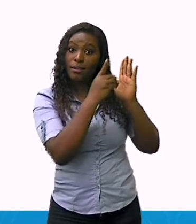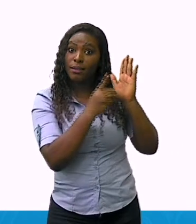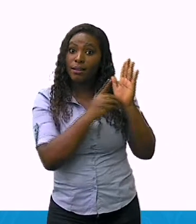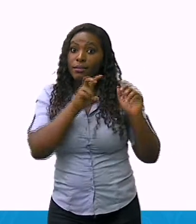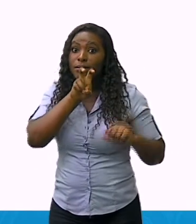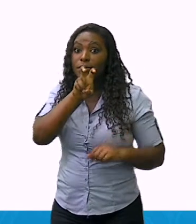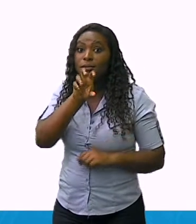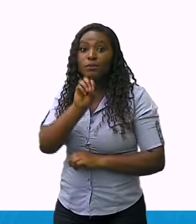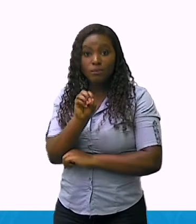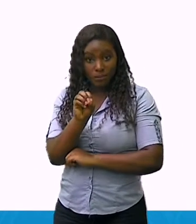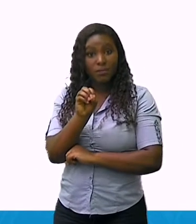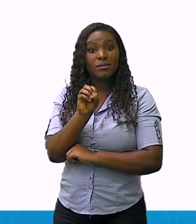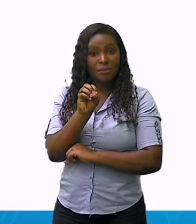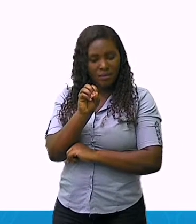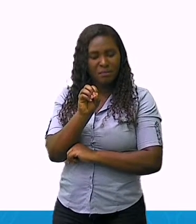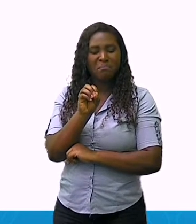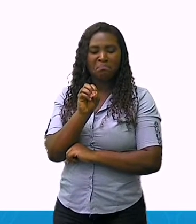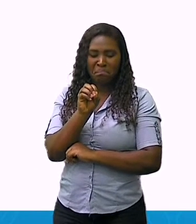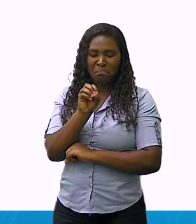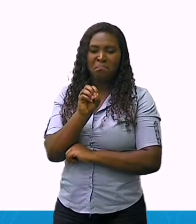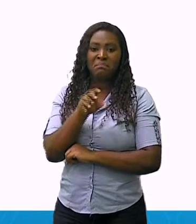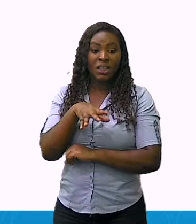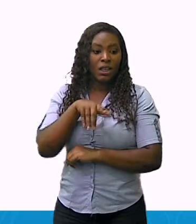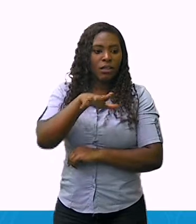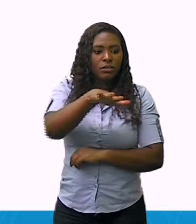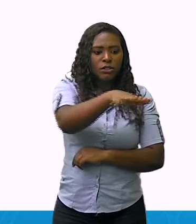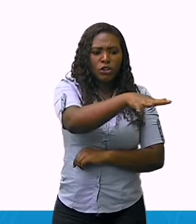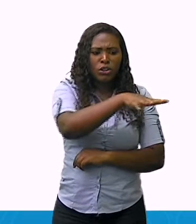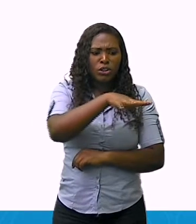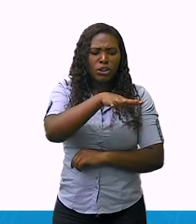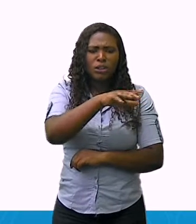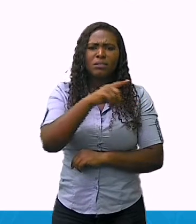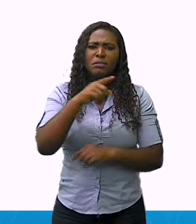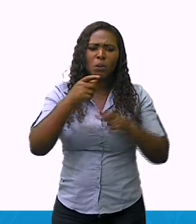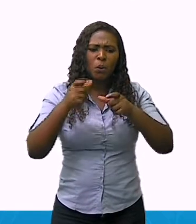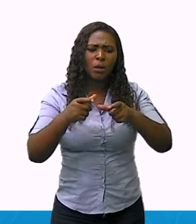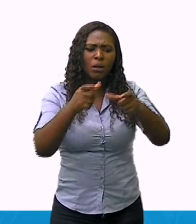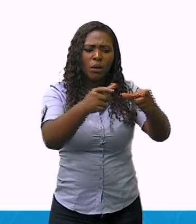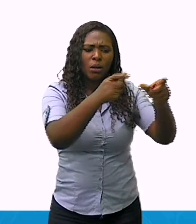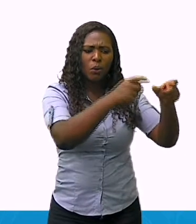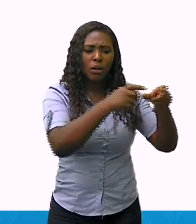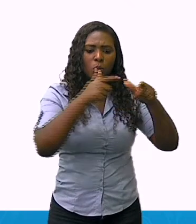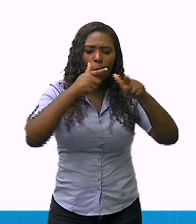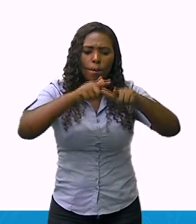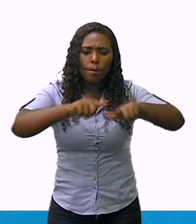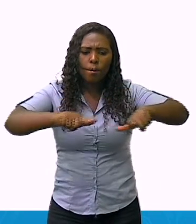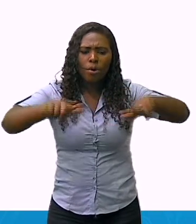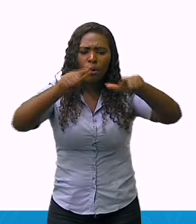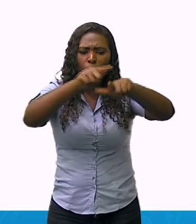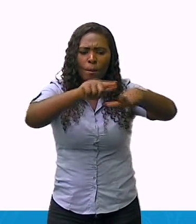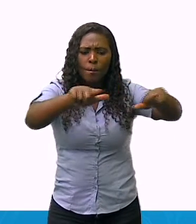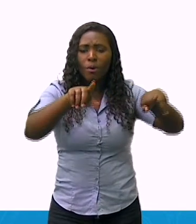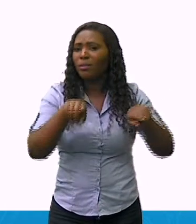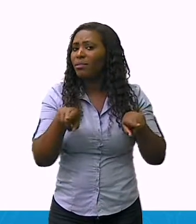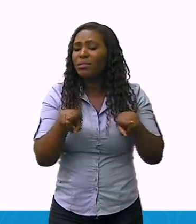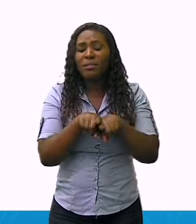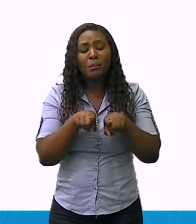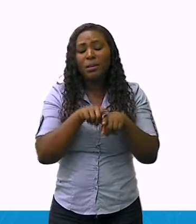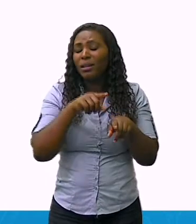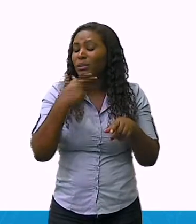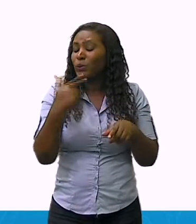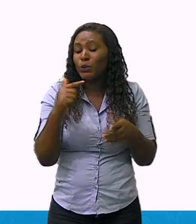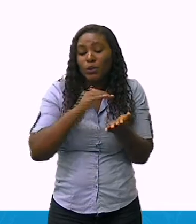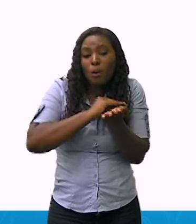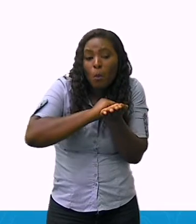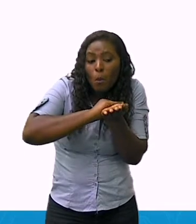contava com muitos espaços vazios, a falta de um asfalto e também a presença